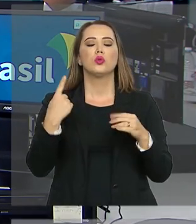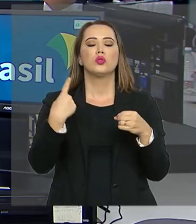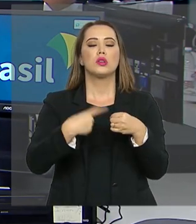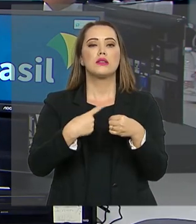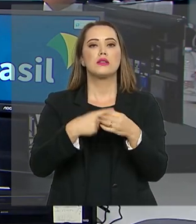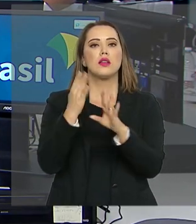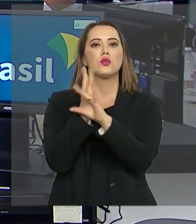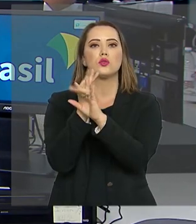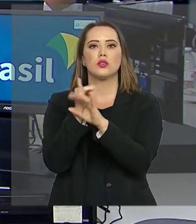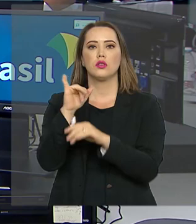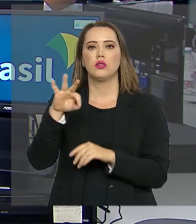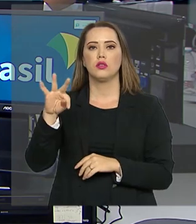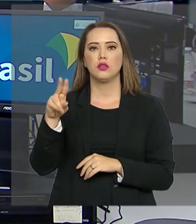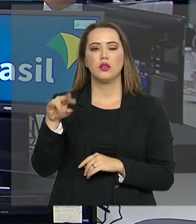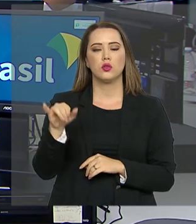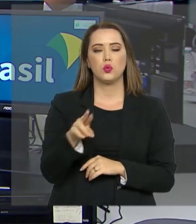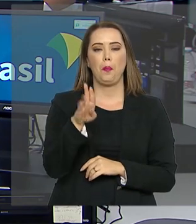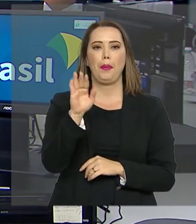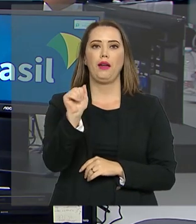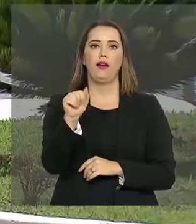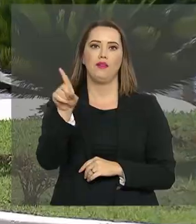na cidade mineira de Itajubá.